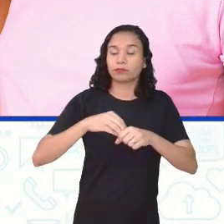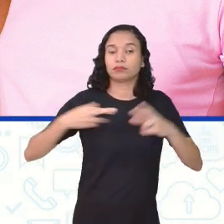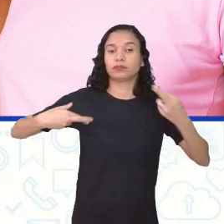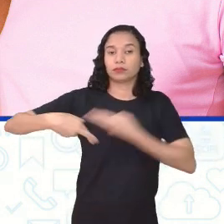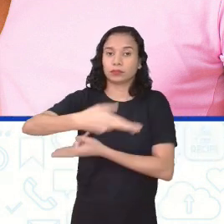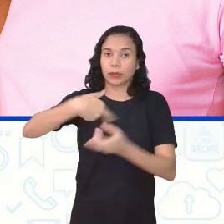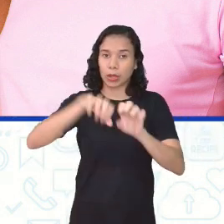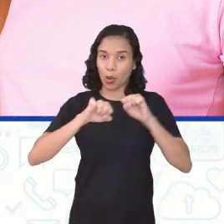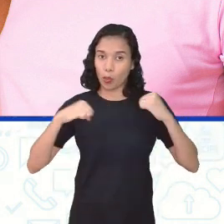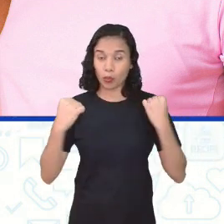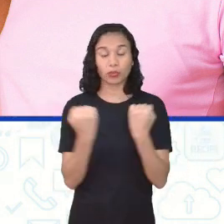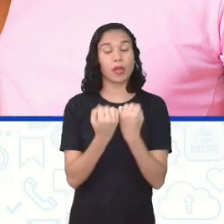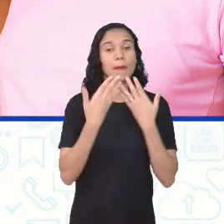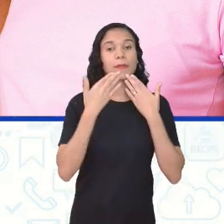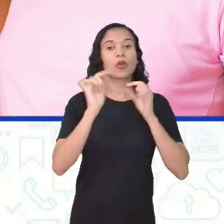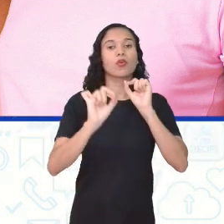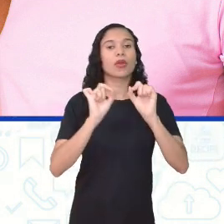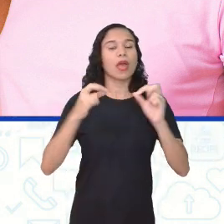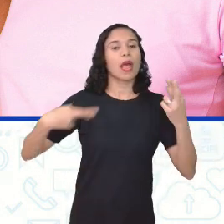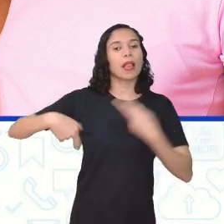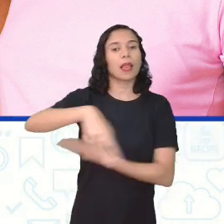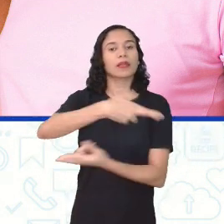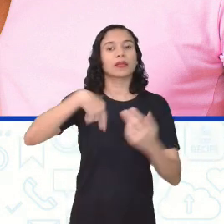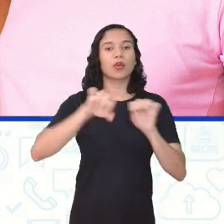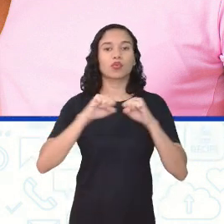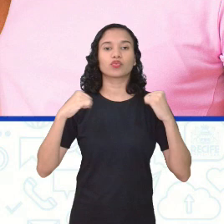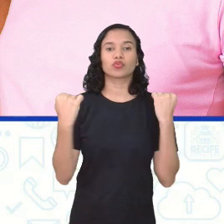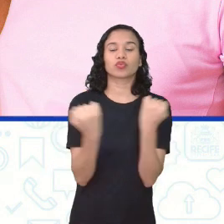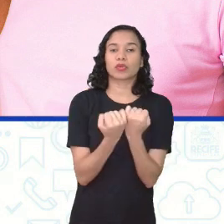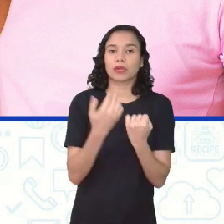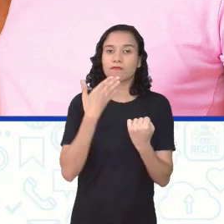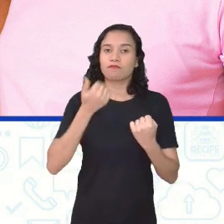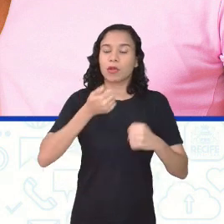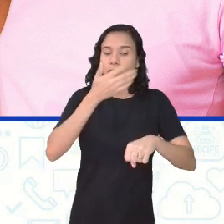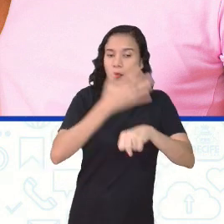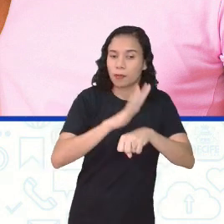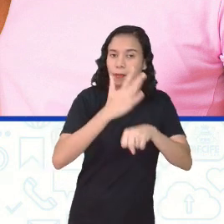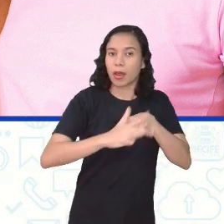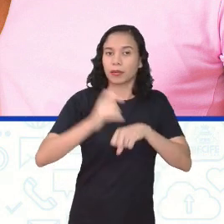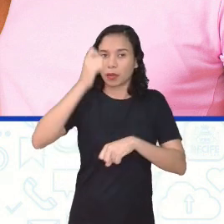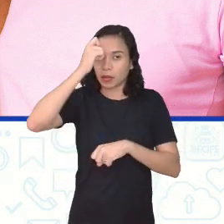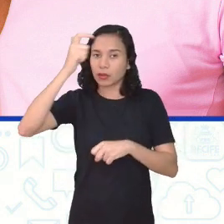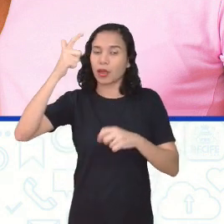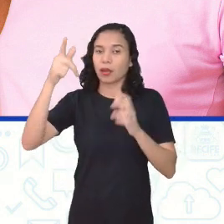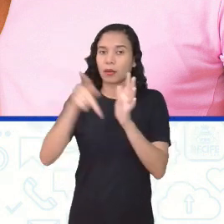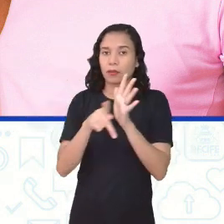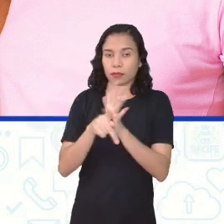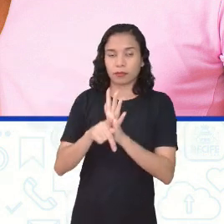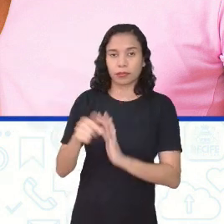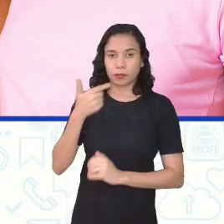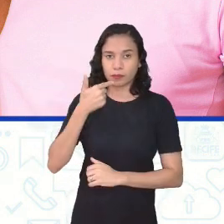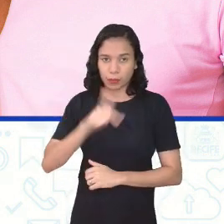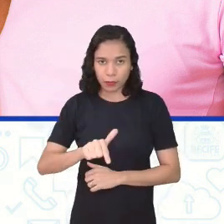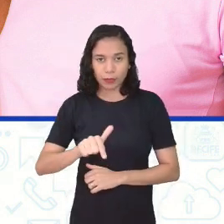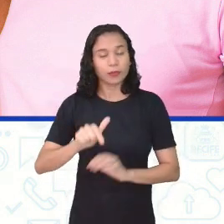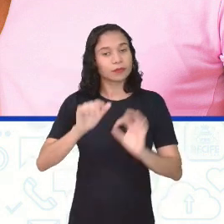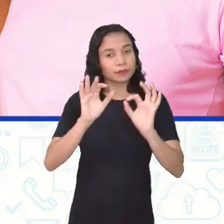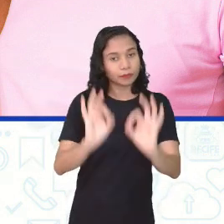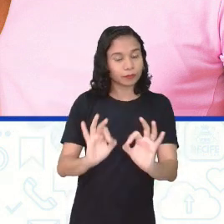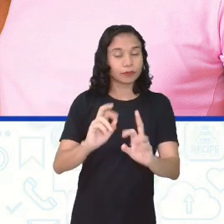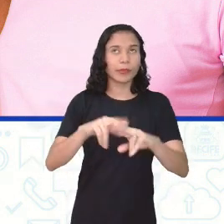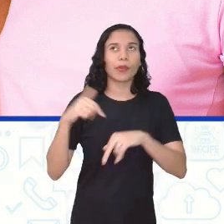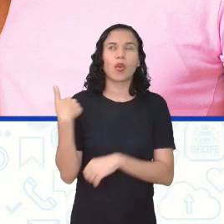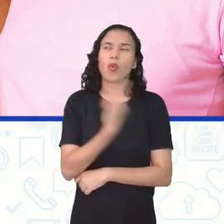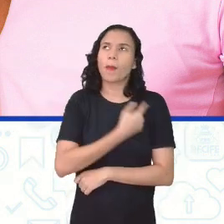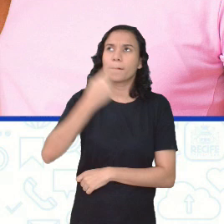sociais. Ou melhor, as relações sociais concretizam-se na e pela corrente da linguagem. Então, se a gente